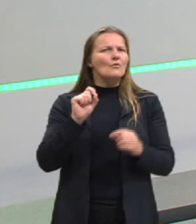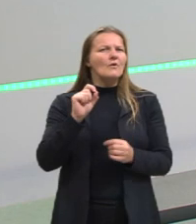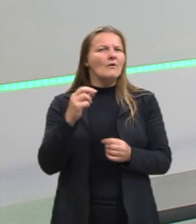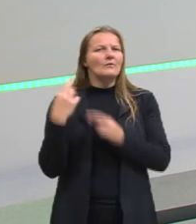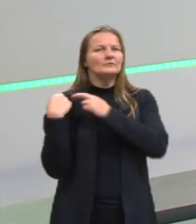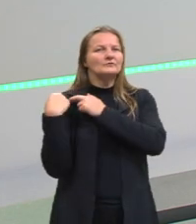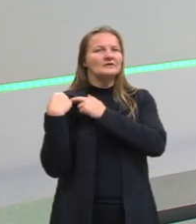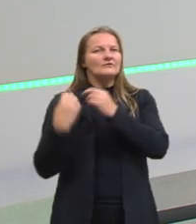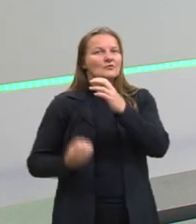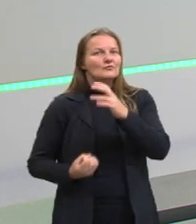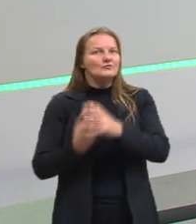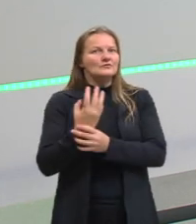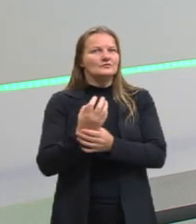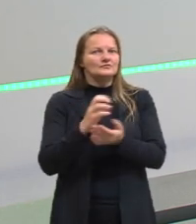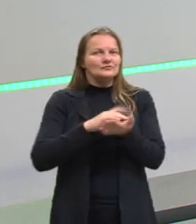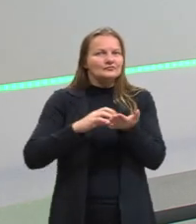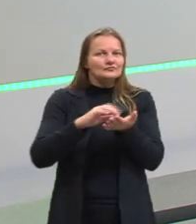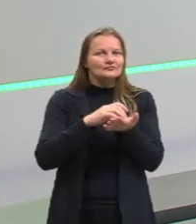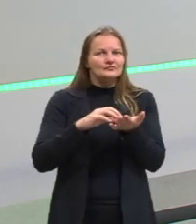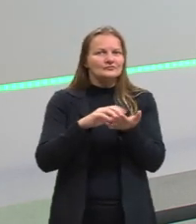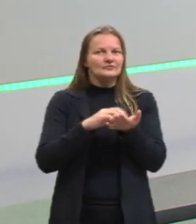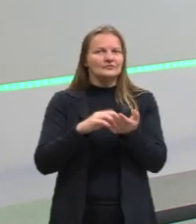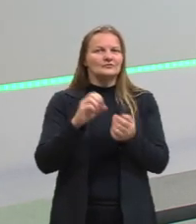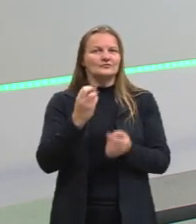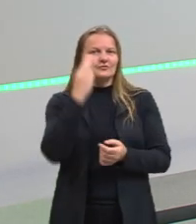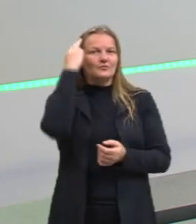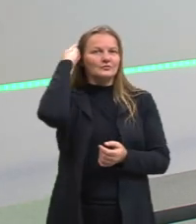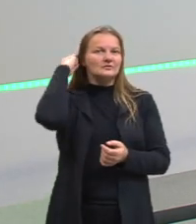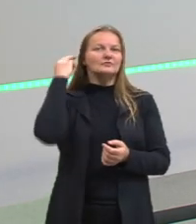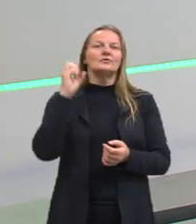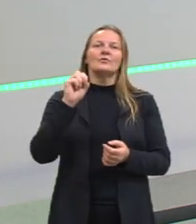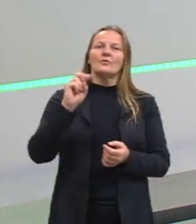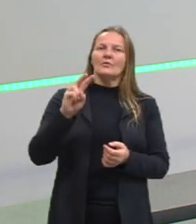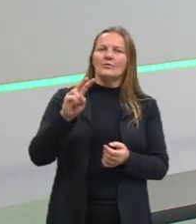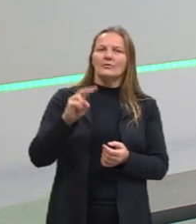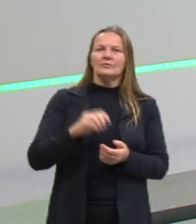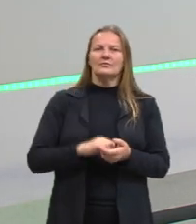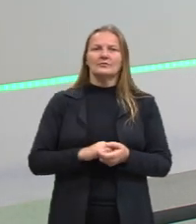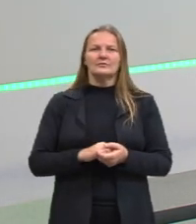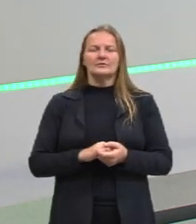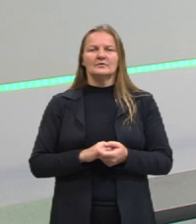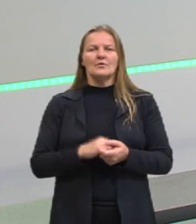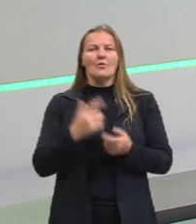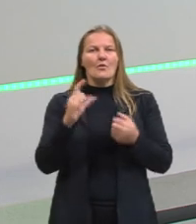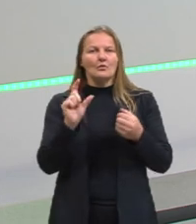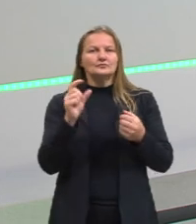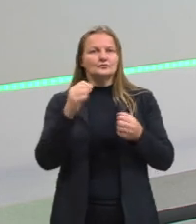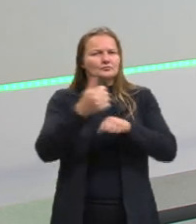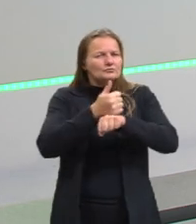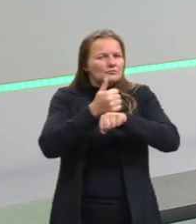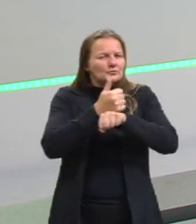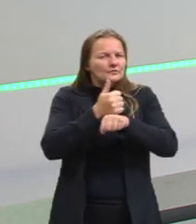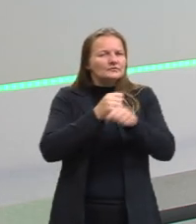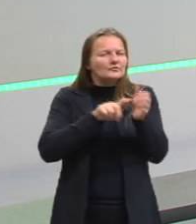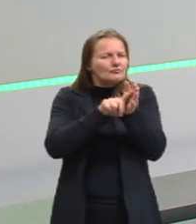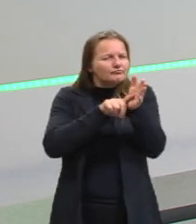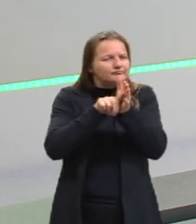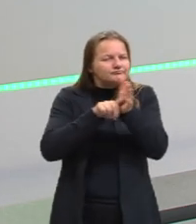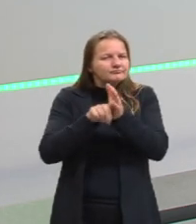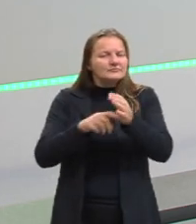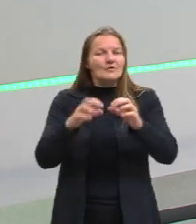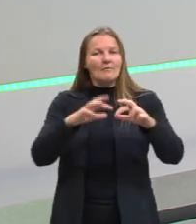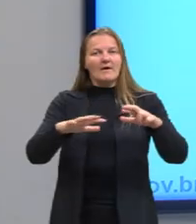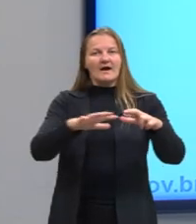o responsável pela criação do cálculo. Se foi o Newton ou foi o Leibniz, né? O cálculo, ele é uma área da